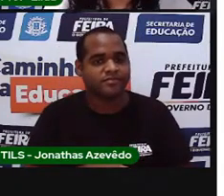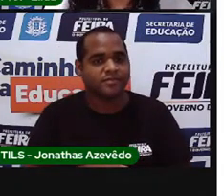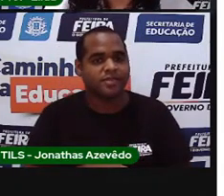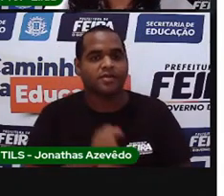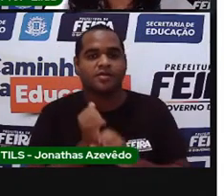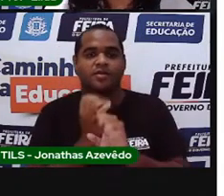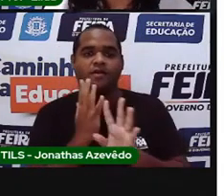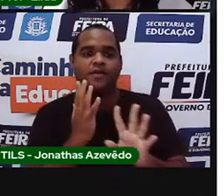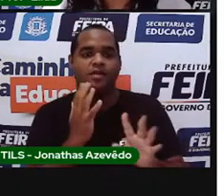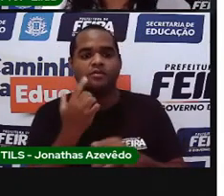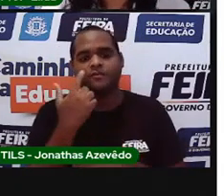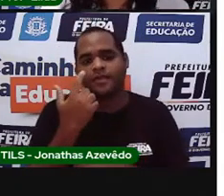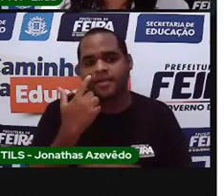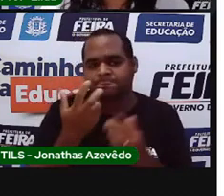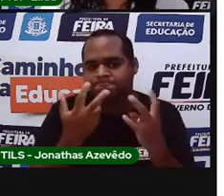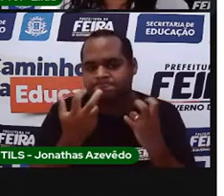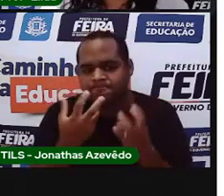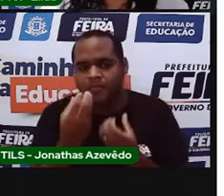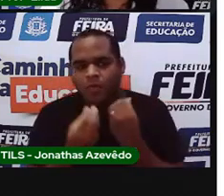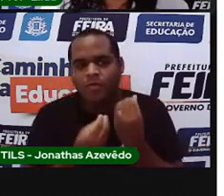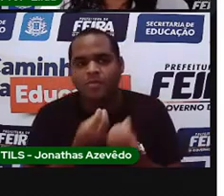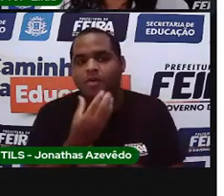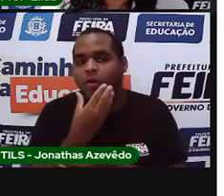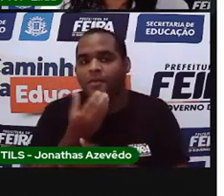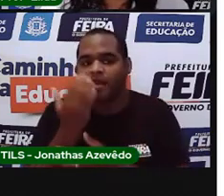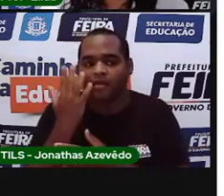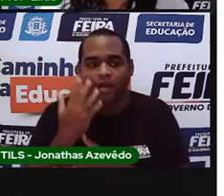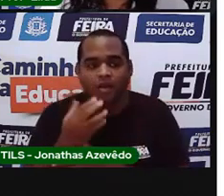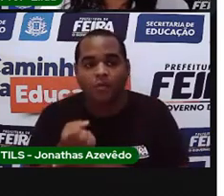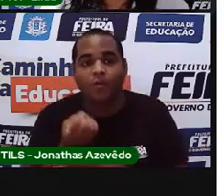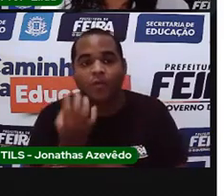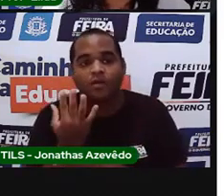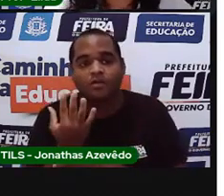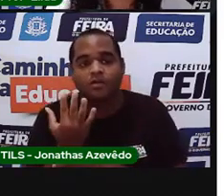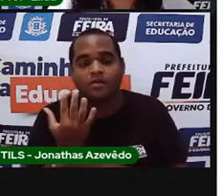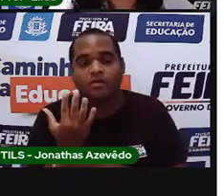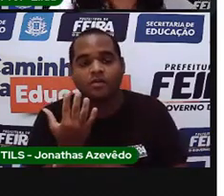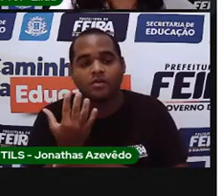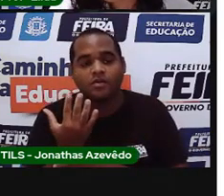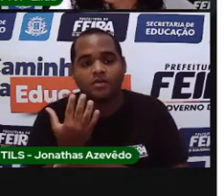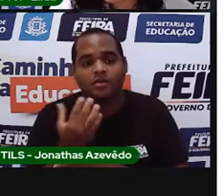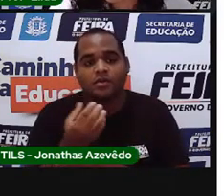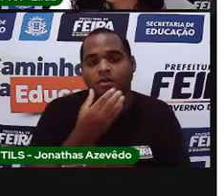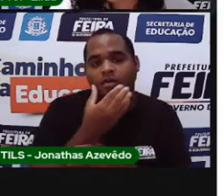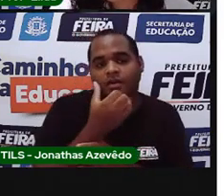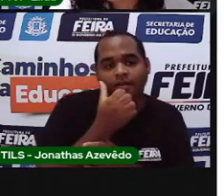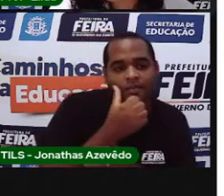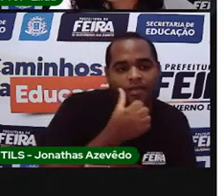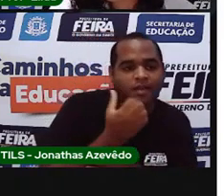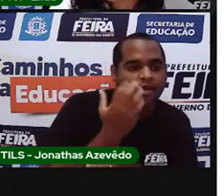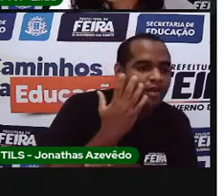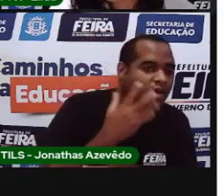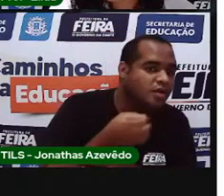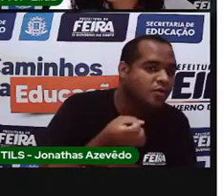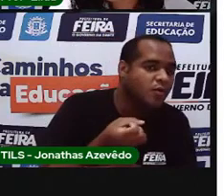Olha para a fila, tem quantos meninos e quantas meninas?